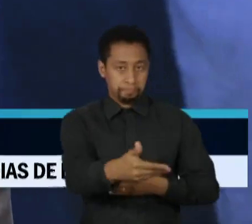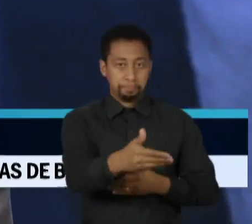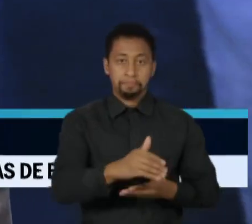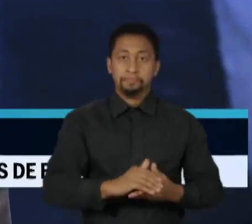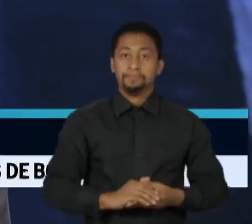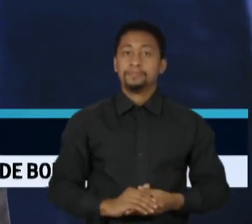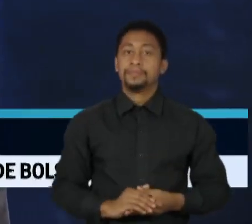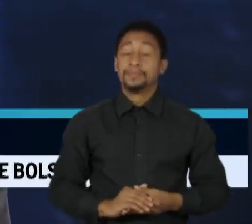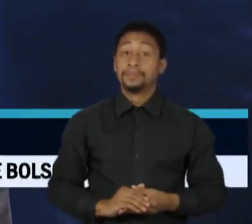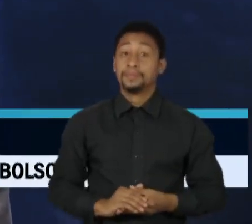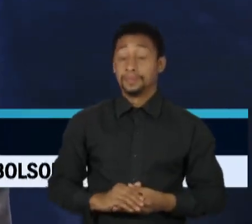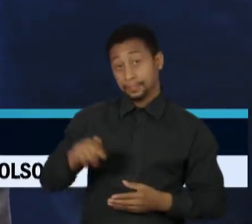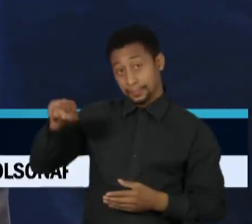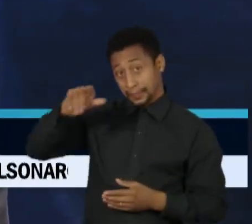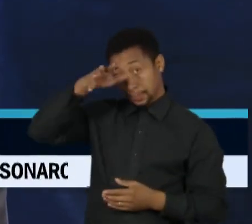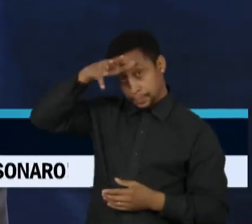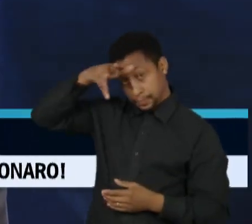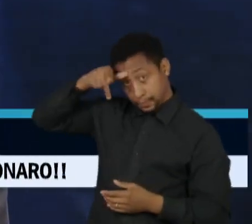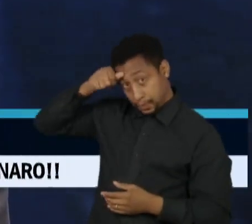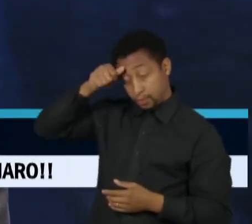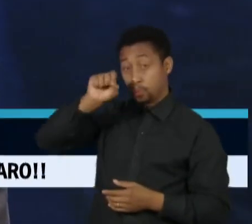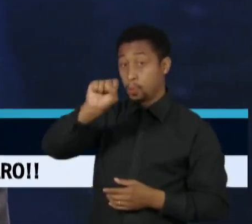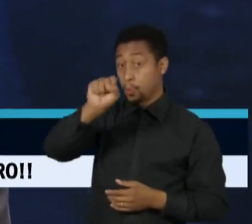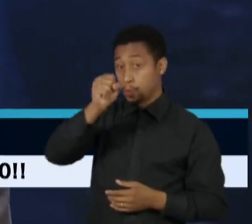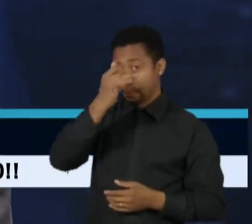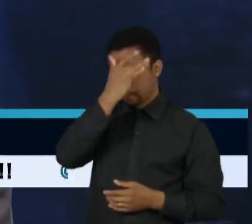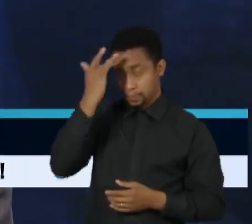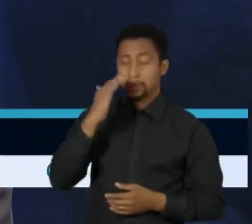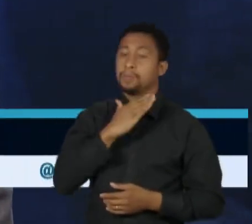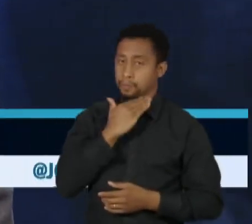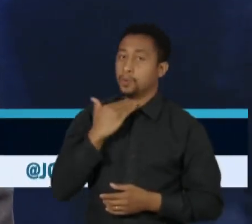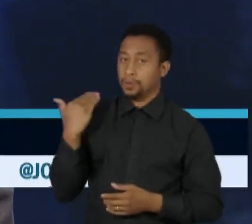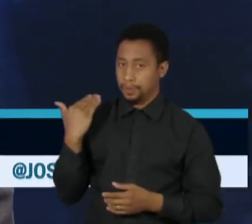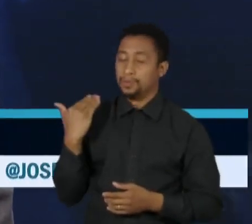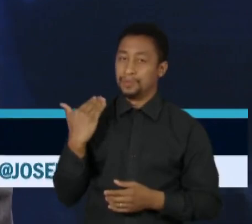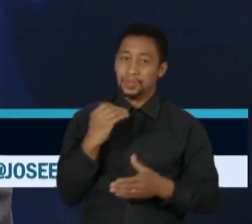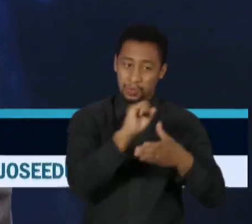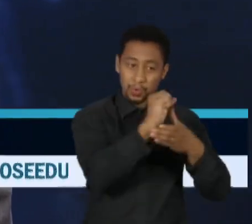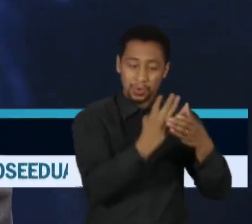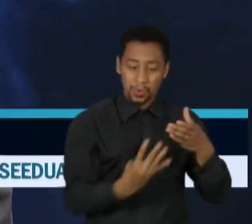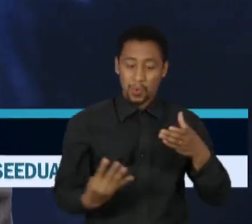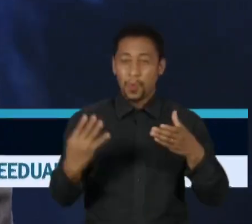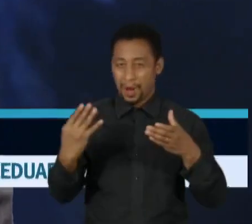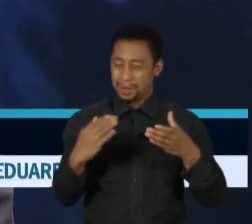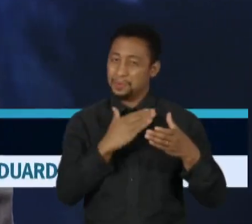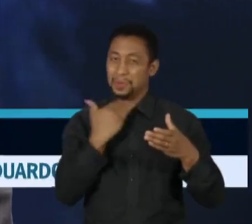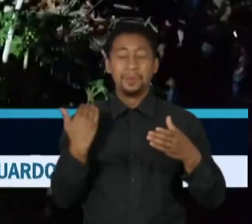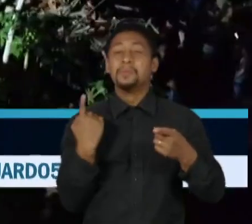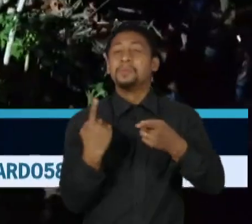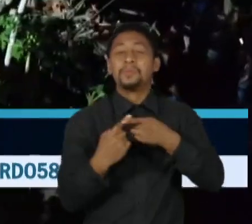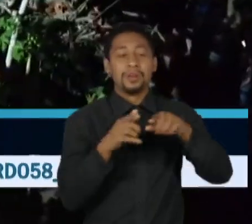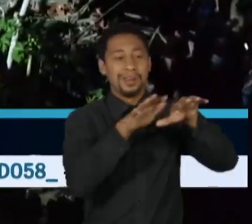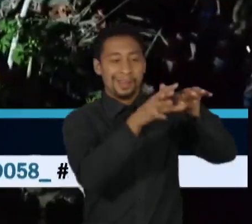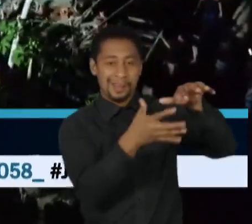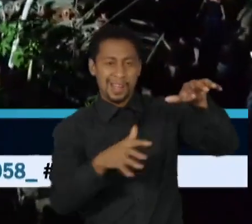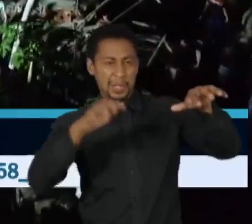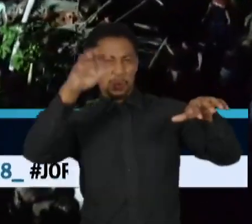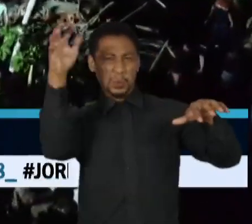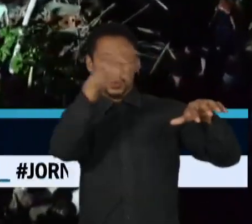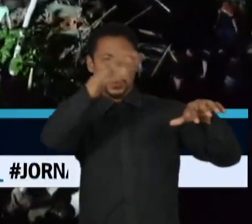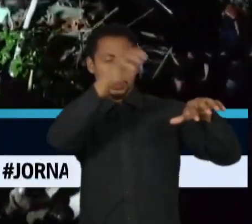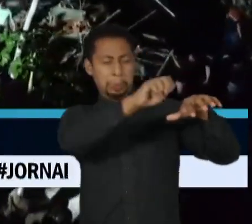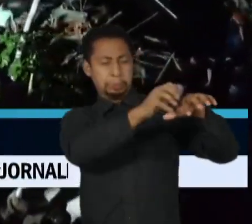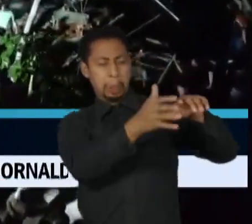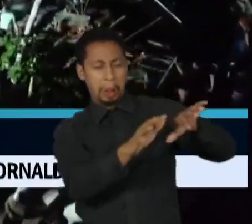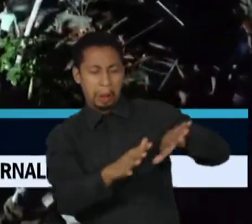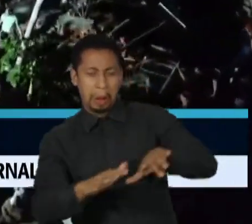Em Manaus, pelo menos oito pessoas morreram, entre elas quatro crianças, em um deslizamento de terra após um temporal. O